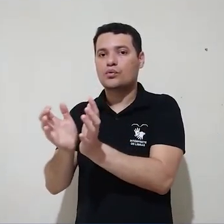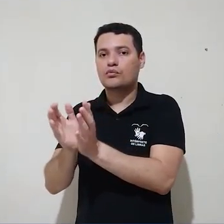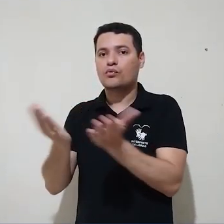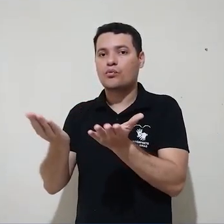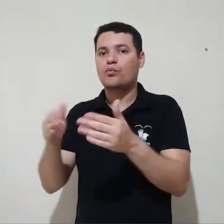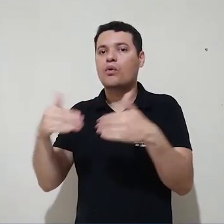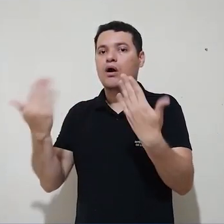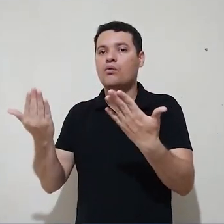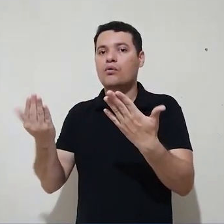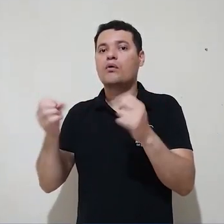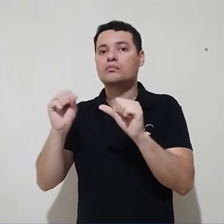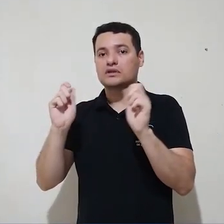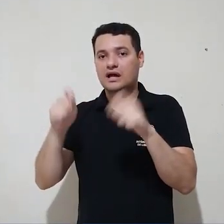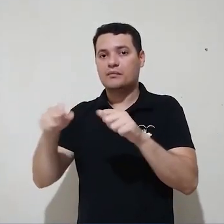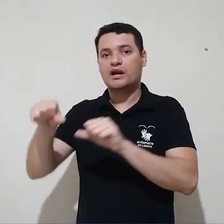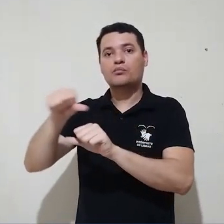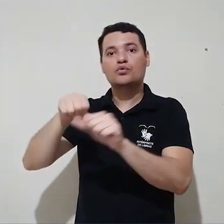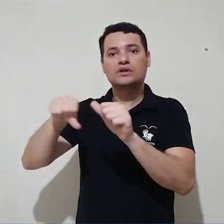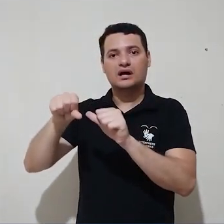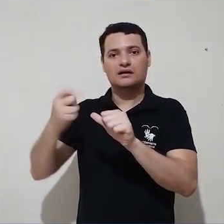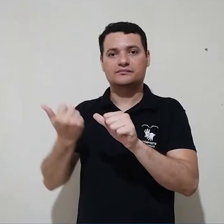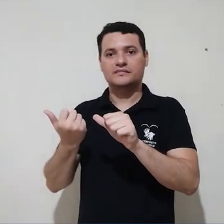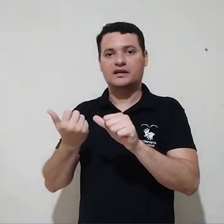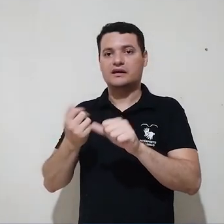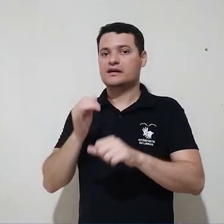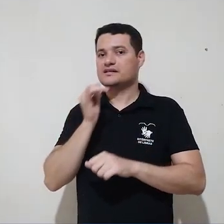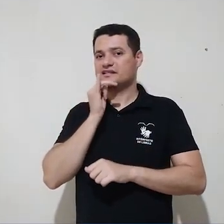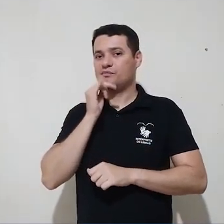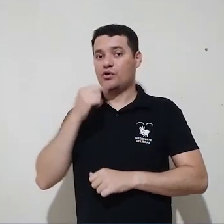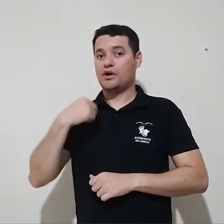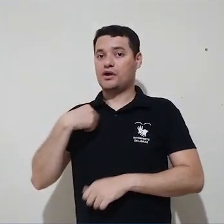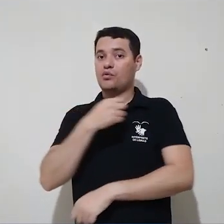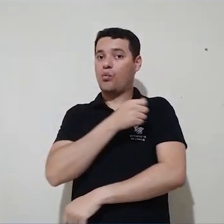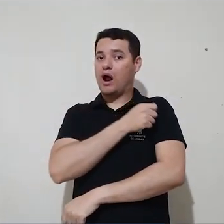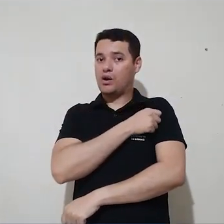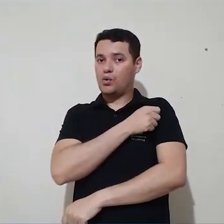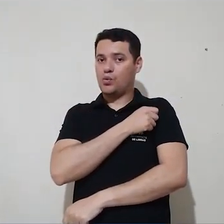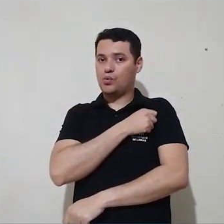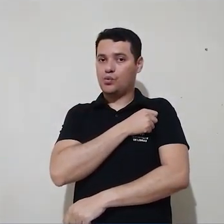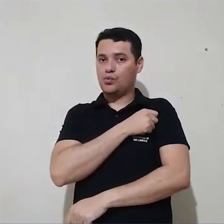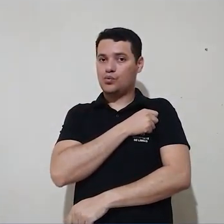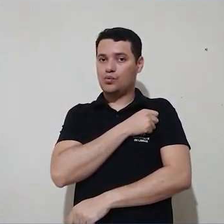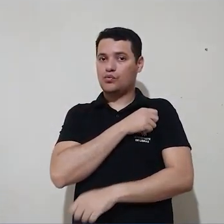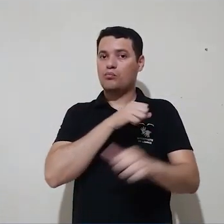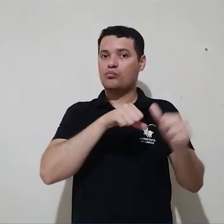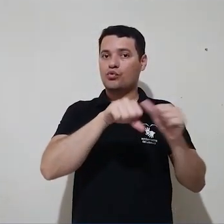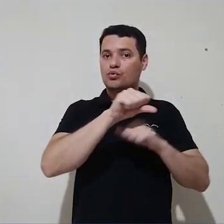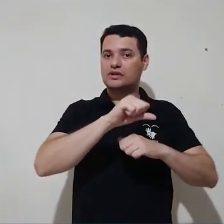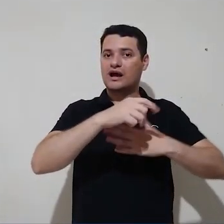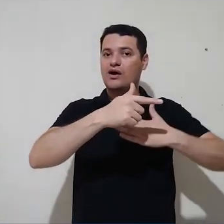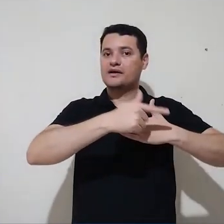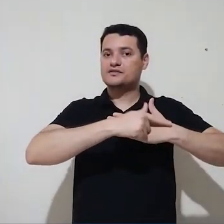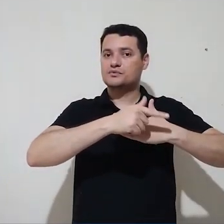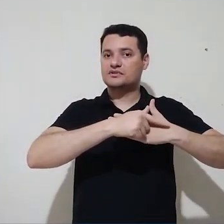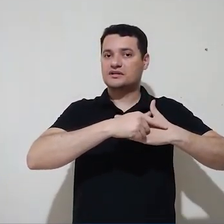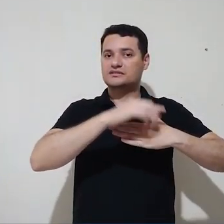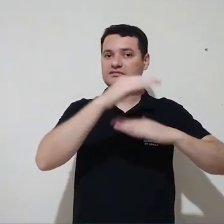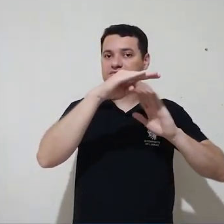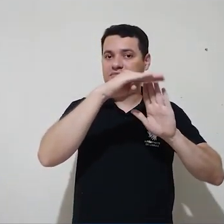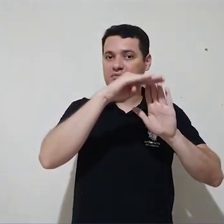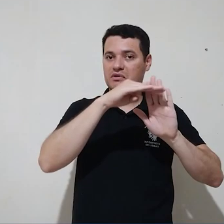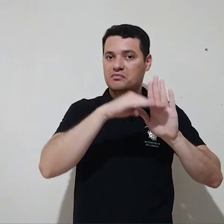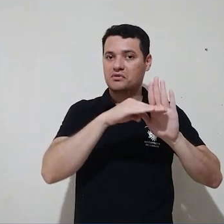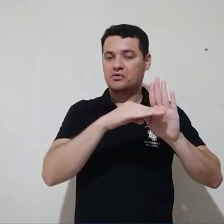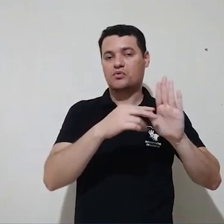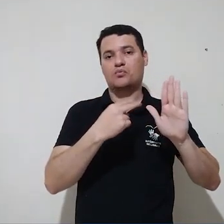Este usuário, com o qual nós fizemos acesso, não tem as permissões para fazer alterações em papel. Será a